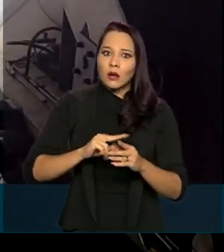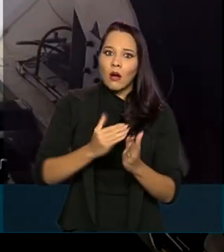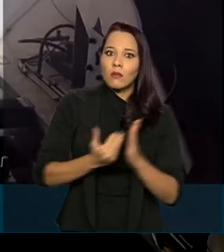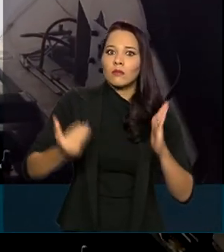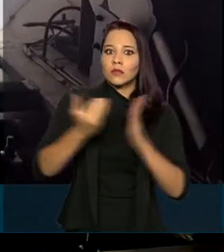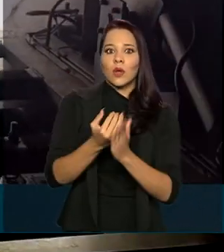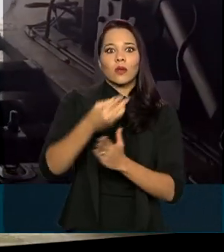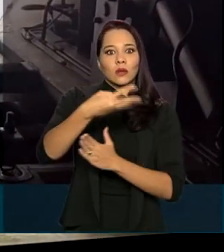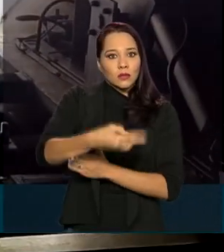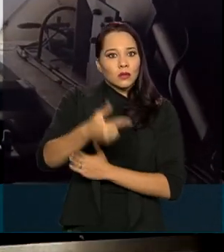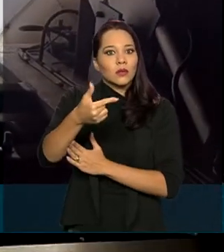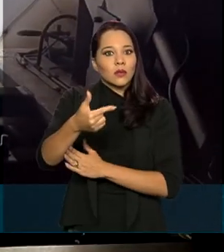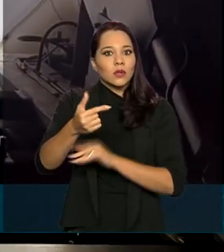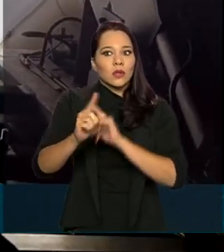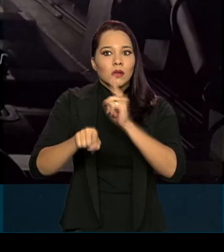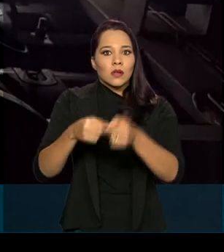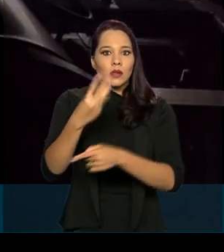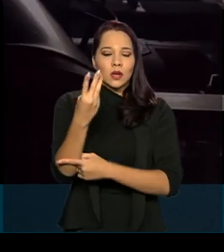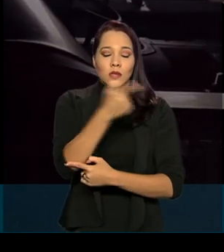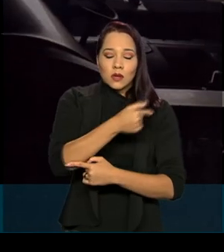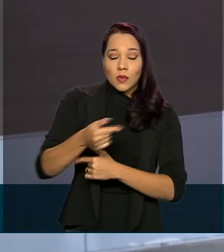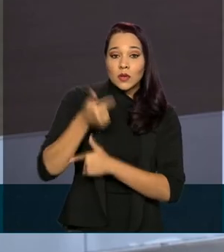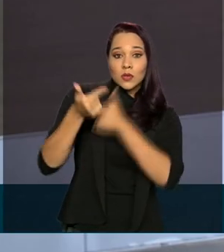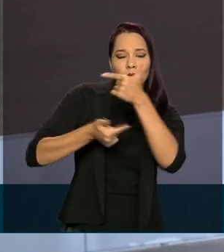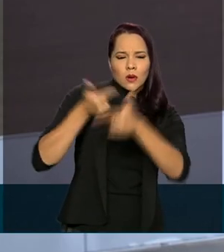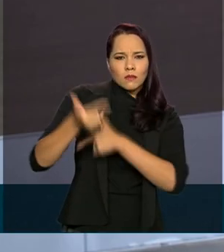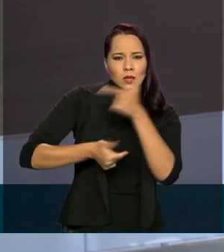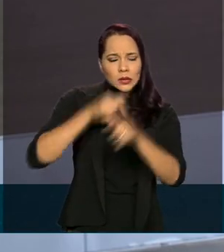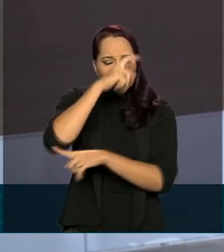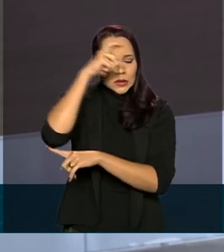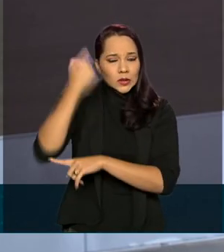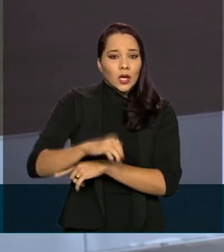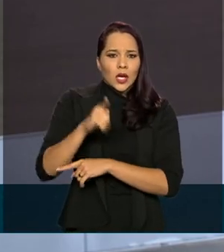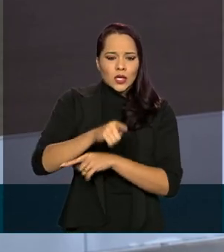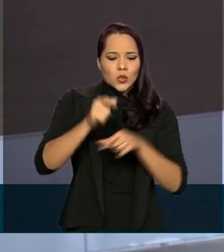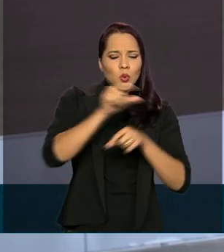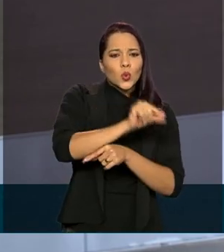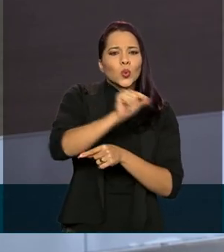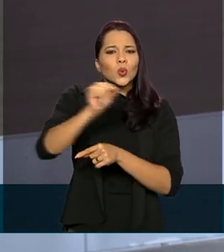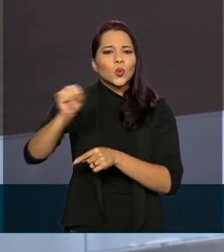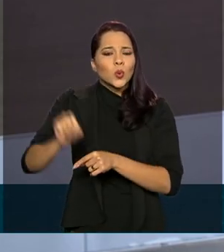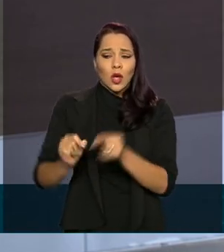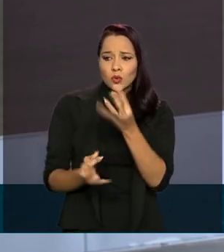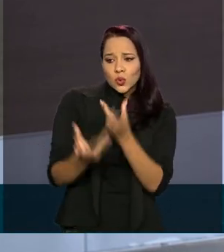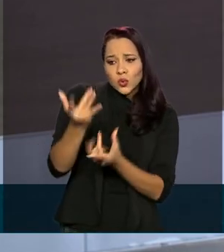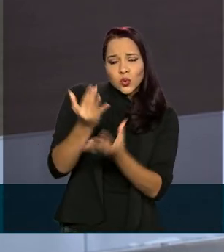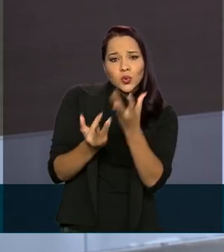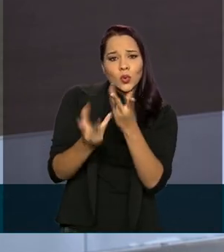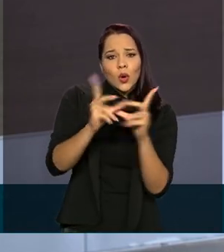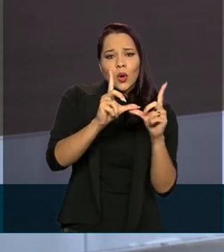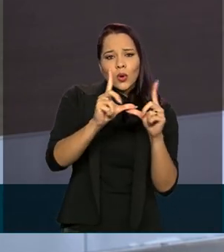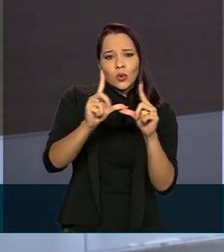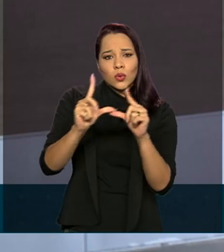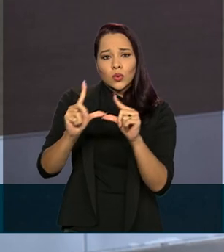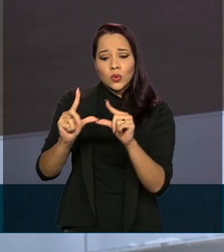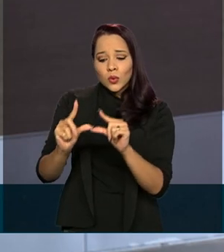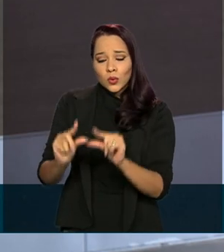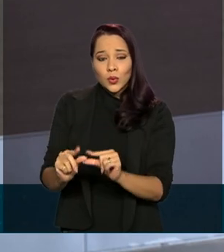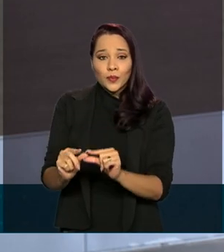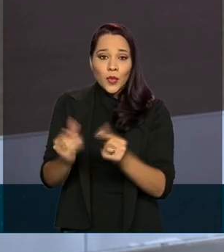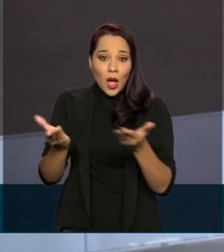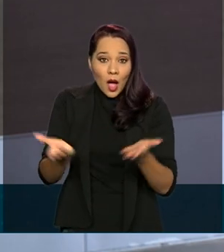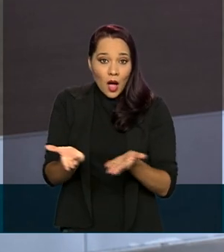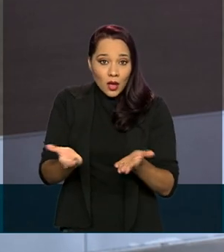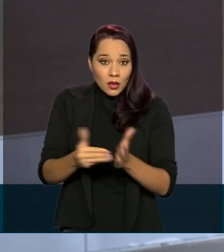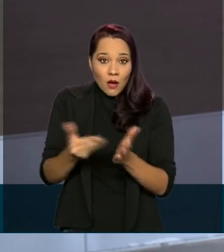e agora, após três semanas de trabalho, esses pontos de queimadas foram controlados e no momento não há